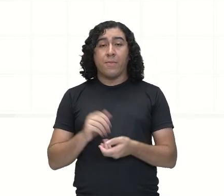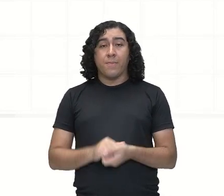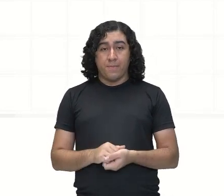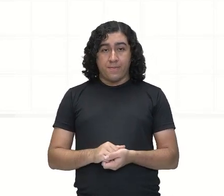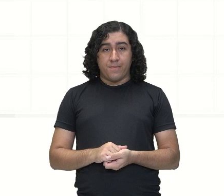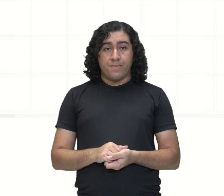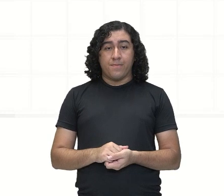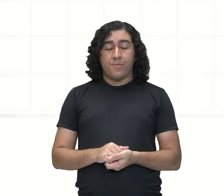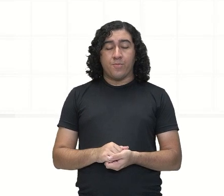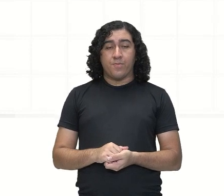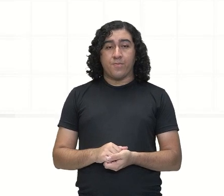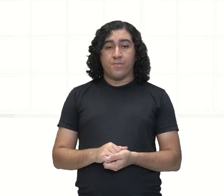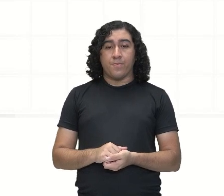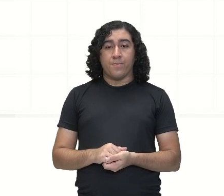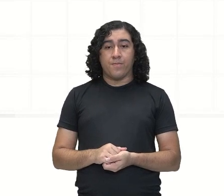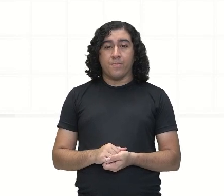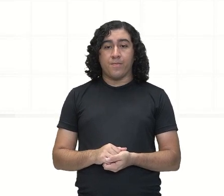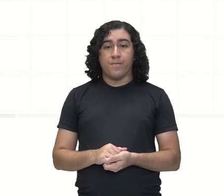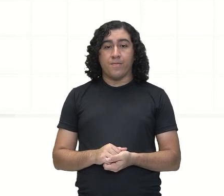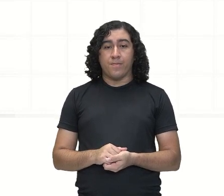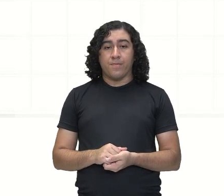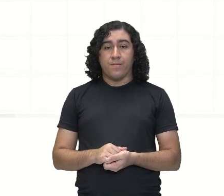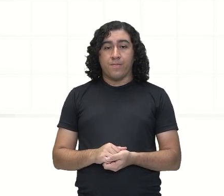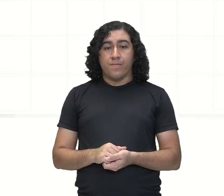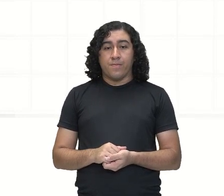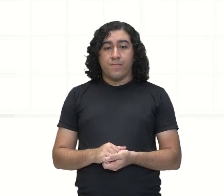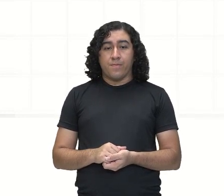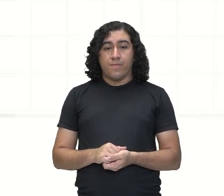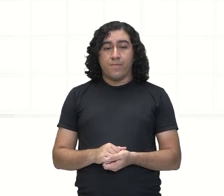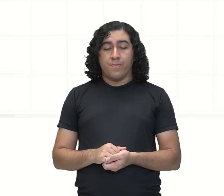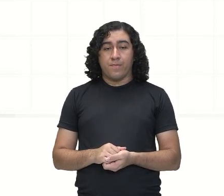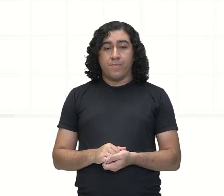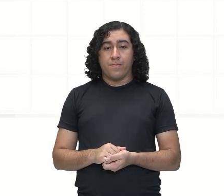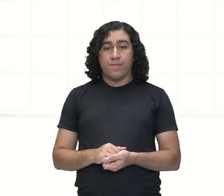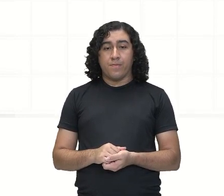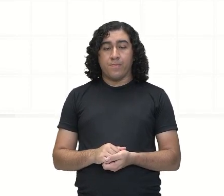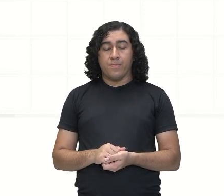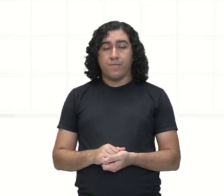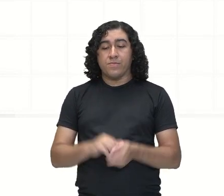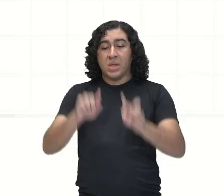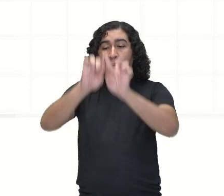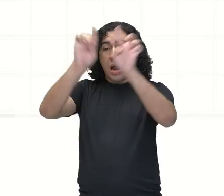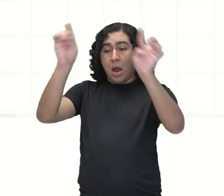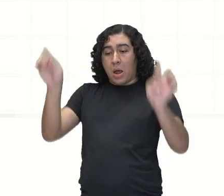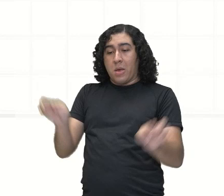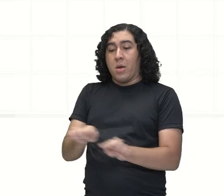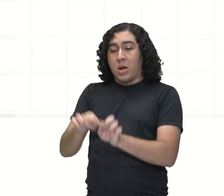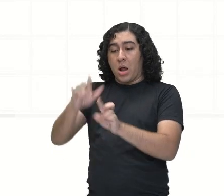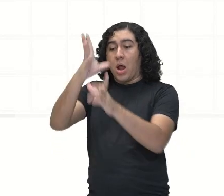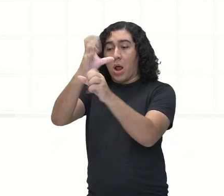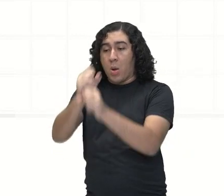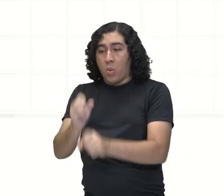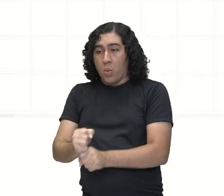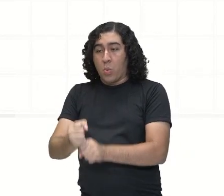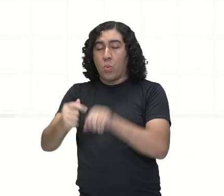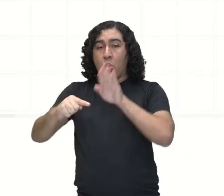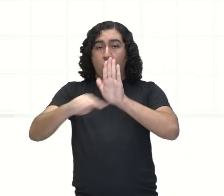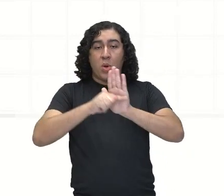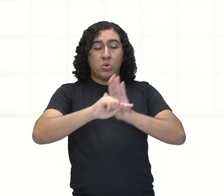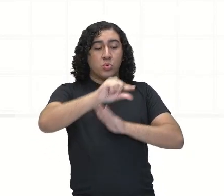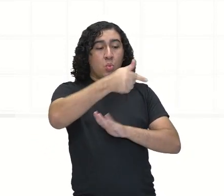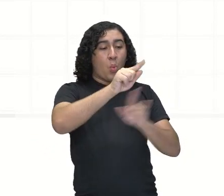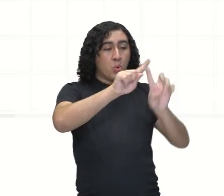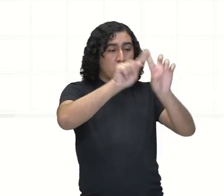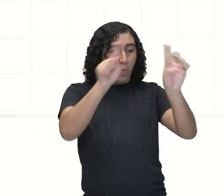desse, né? Ó. Calculamos a área do maior, subtraímos, né? Do menor